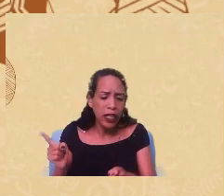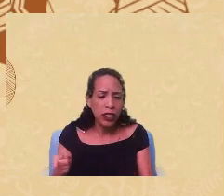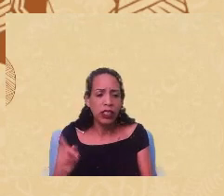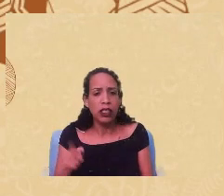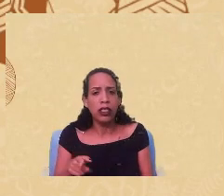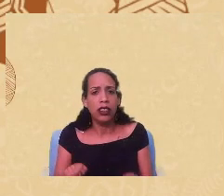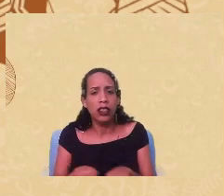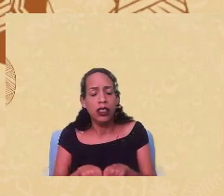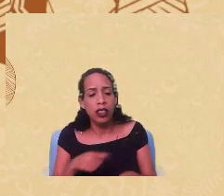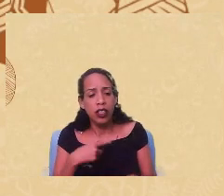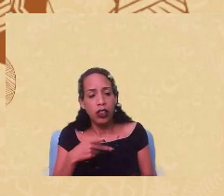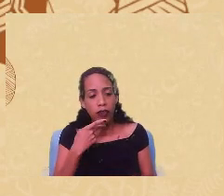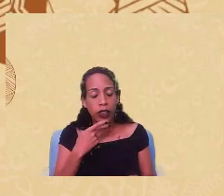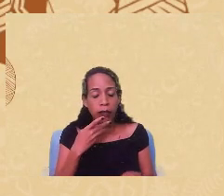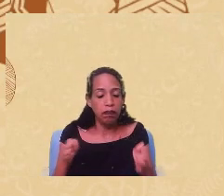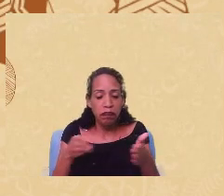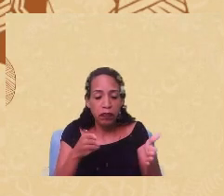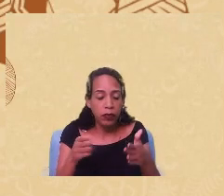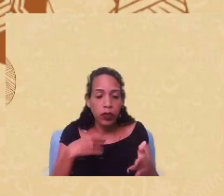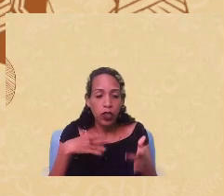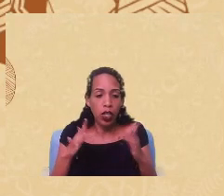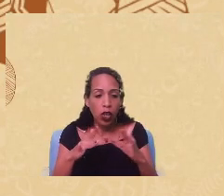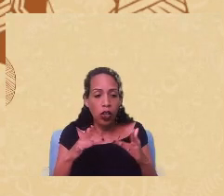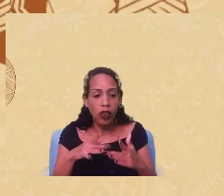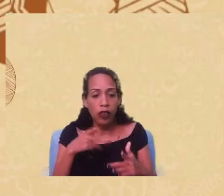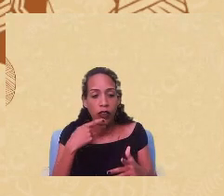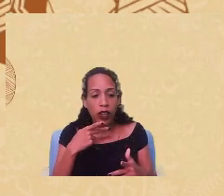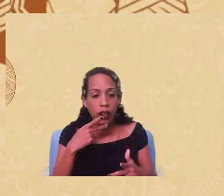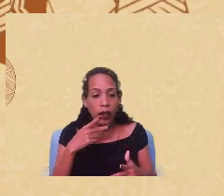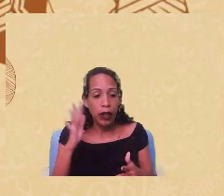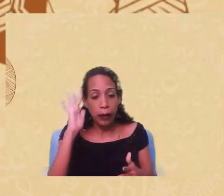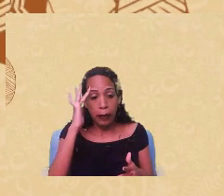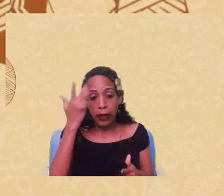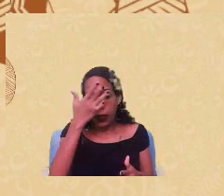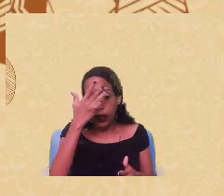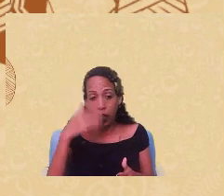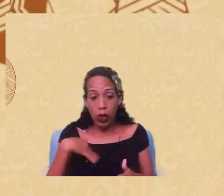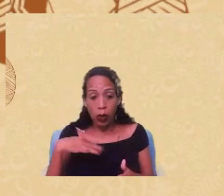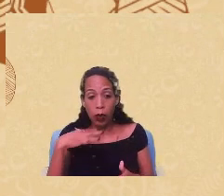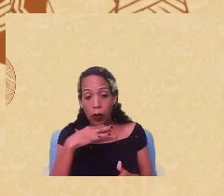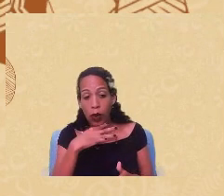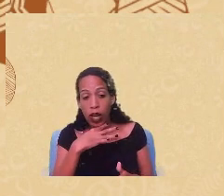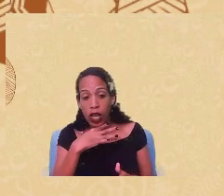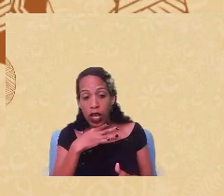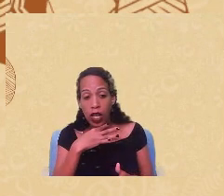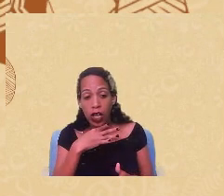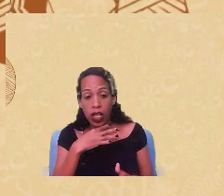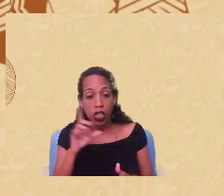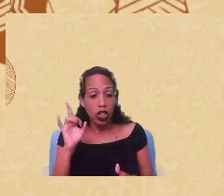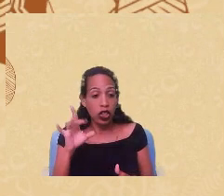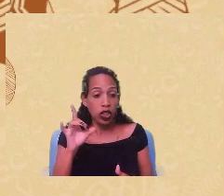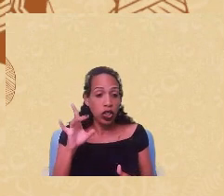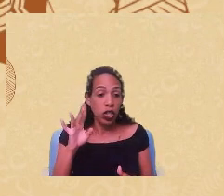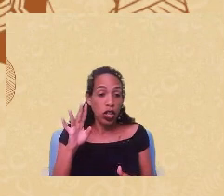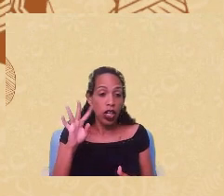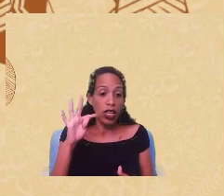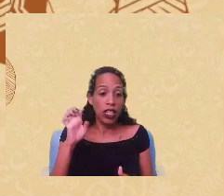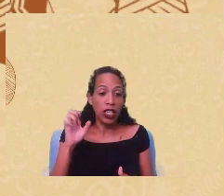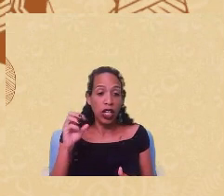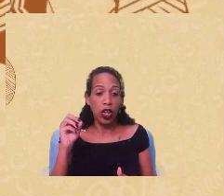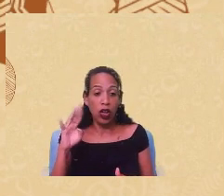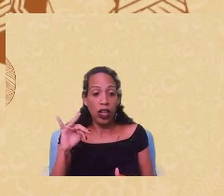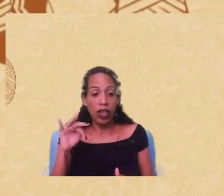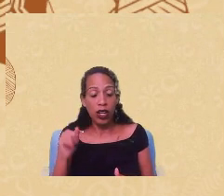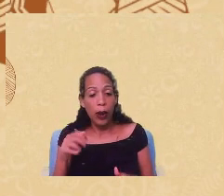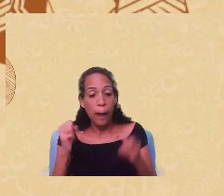eu iria por aí eu estou de acordo com o que você falou da psicanálise eu acho que não é uma questão da teoria psicanalítica com todas as coisas que a gente possa